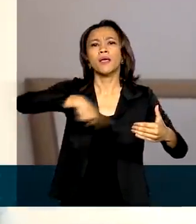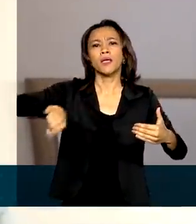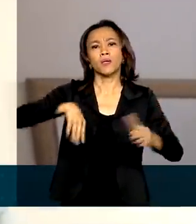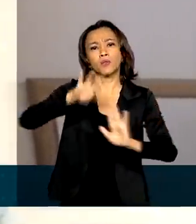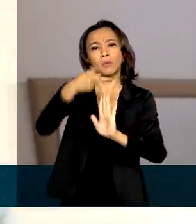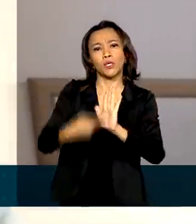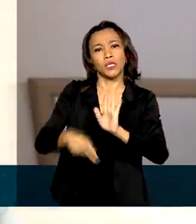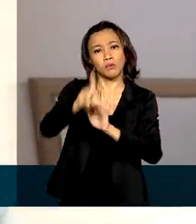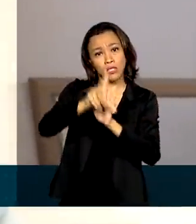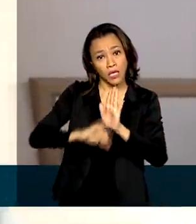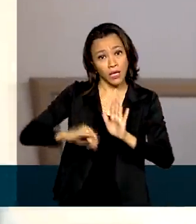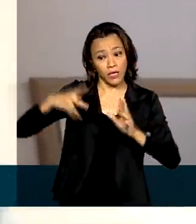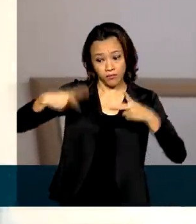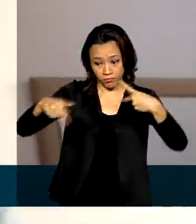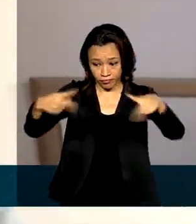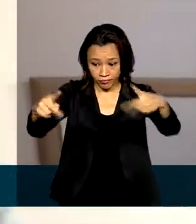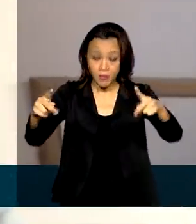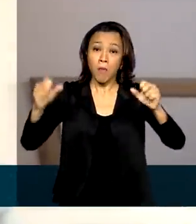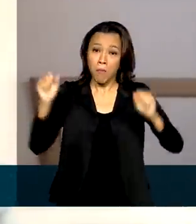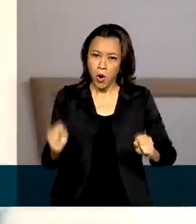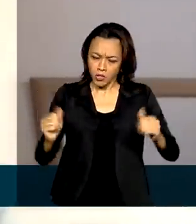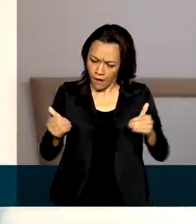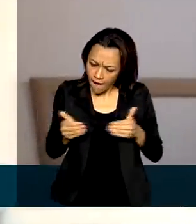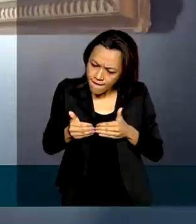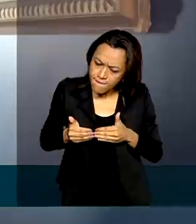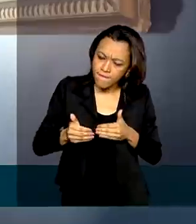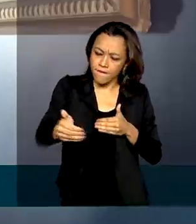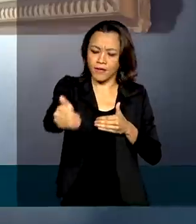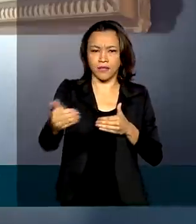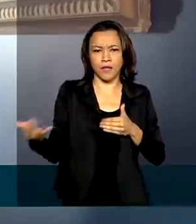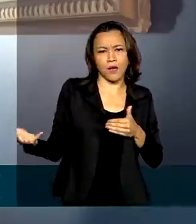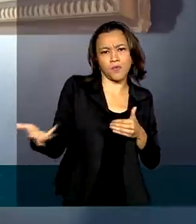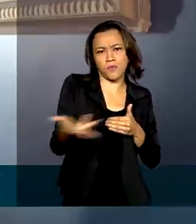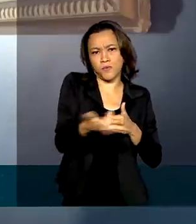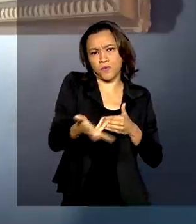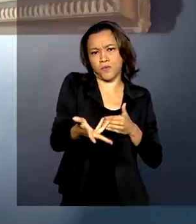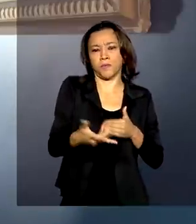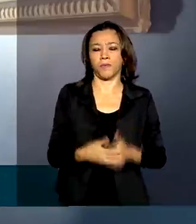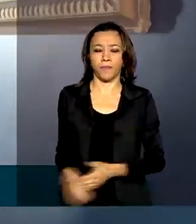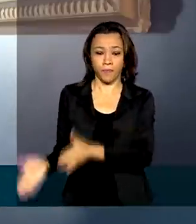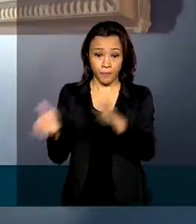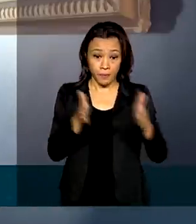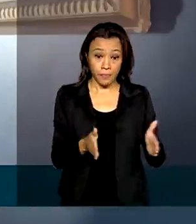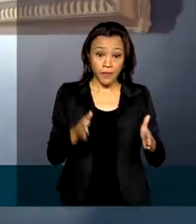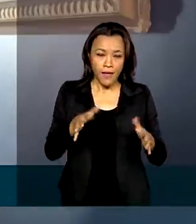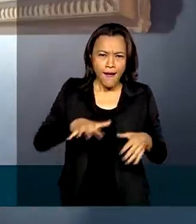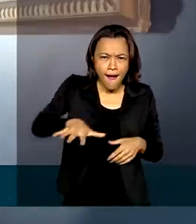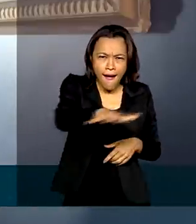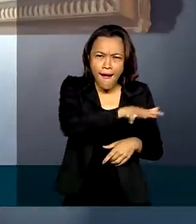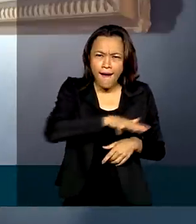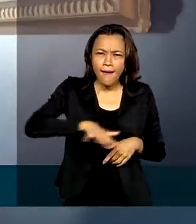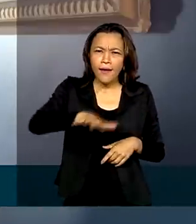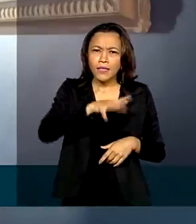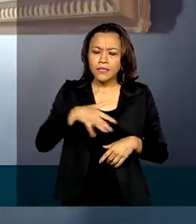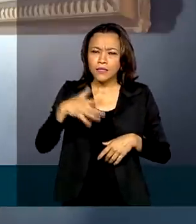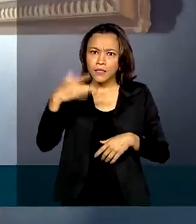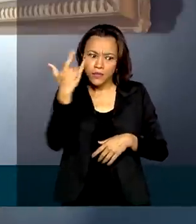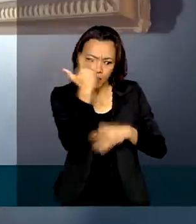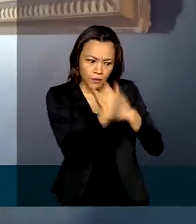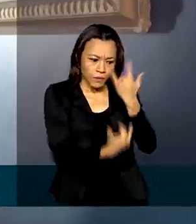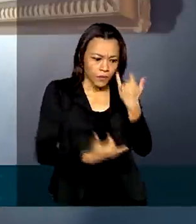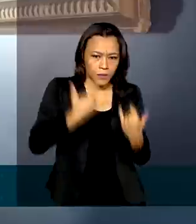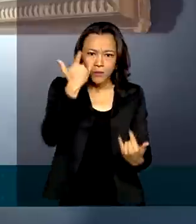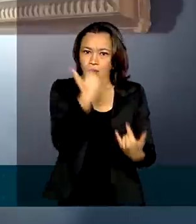interesse do colegiado possam avançar com maior celeridade. As áreas que mais atraem investimentos estrangeiros no